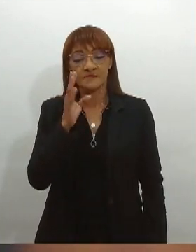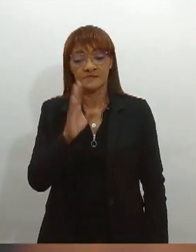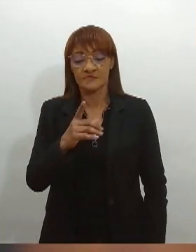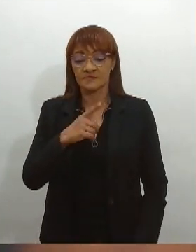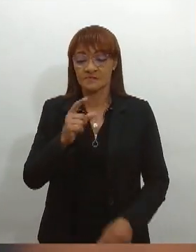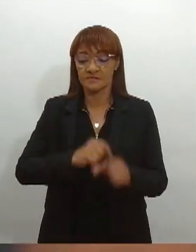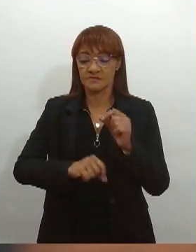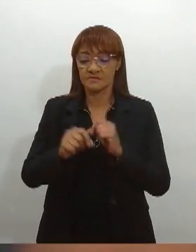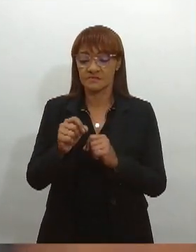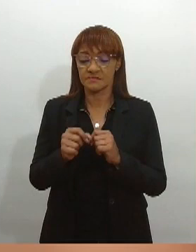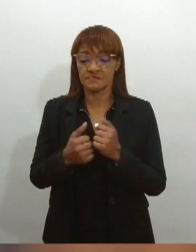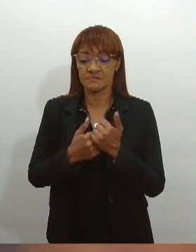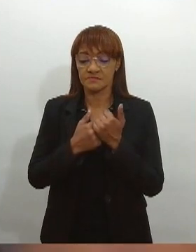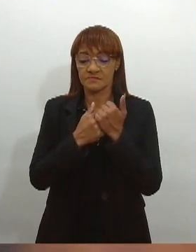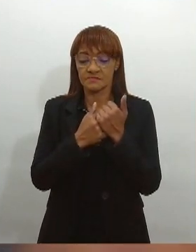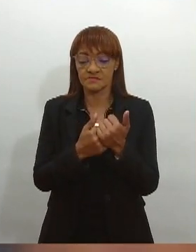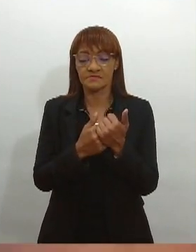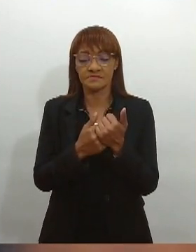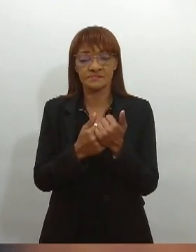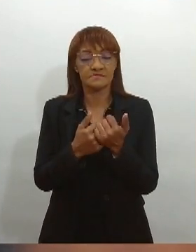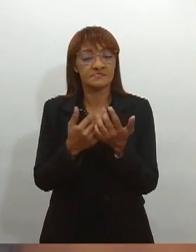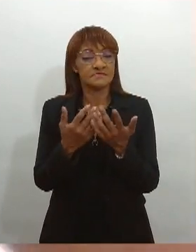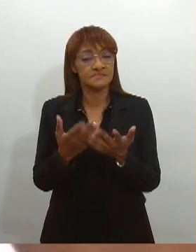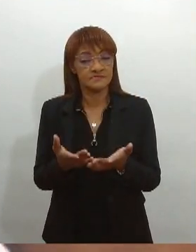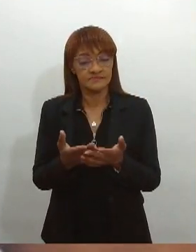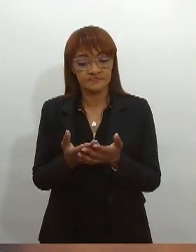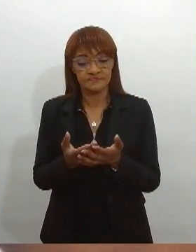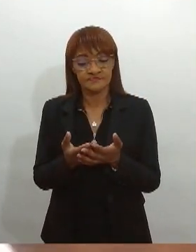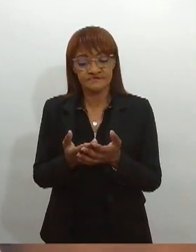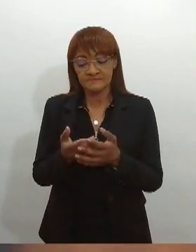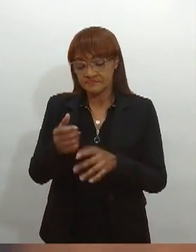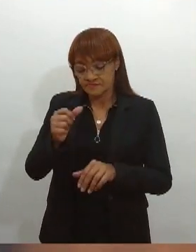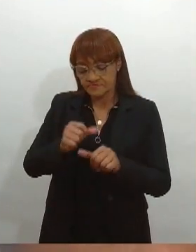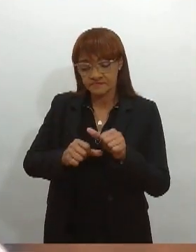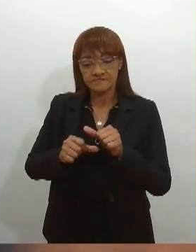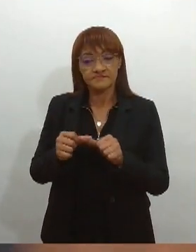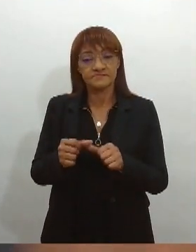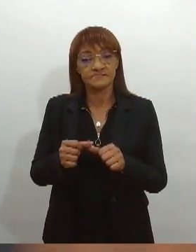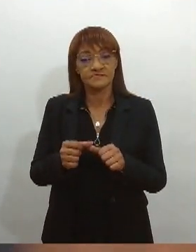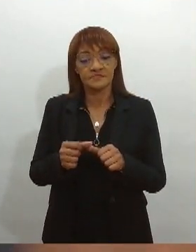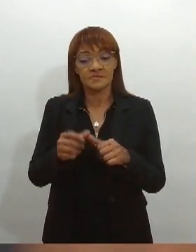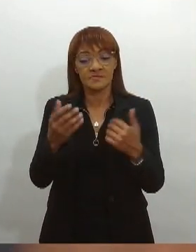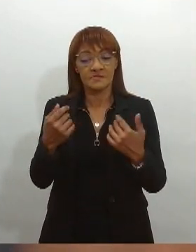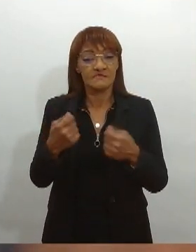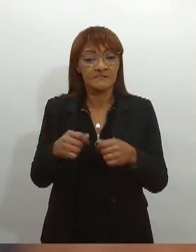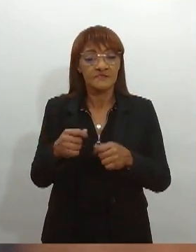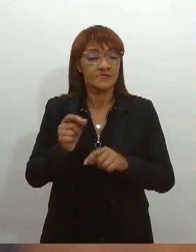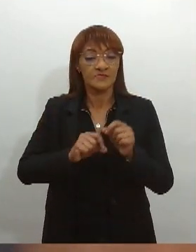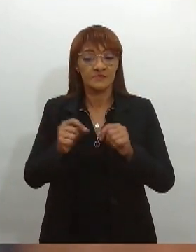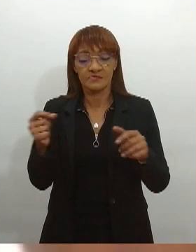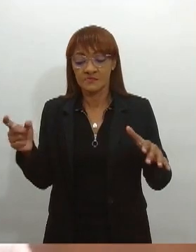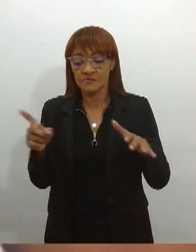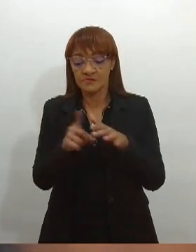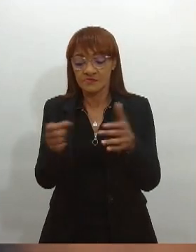qualquer atitude discriminatória e mudar uma realidade de exclusão da população negra, dos espaços de poder,